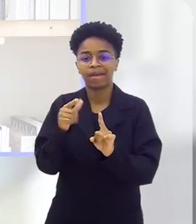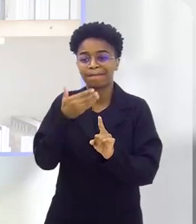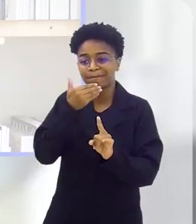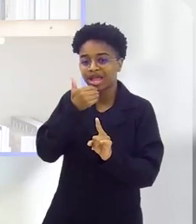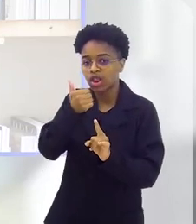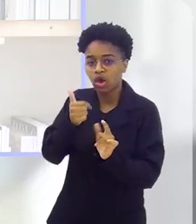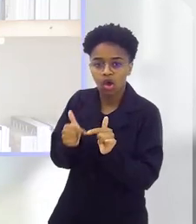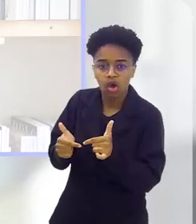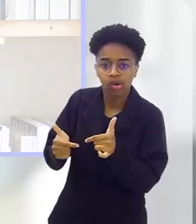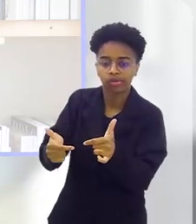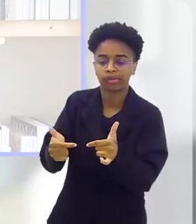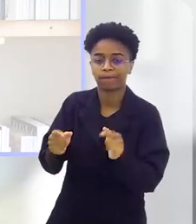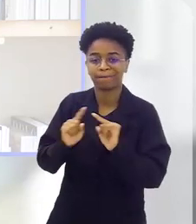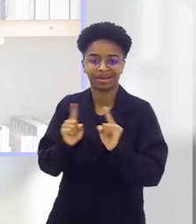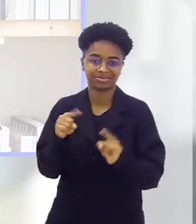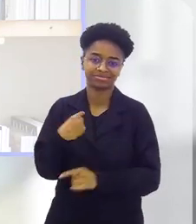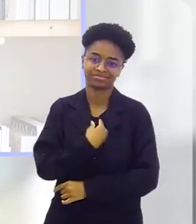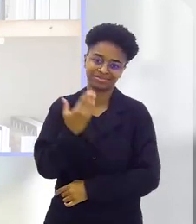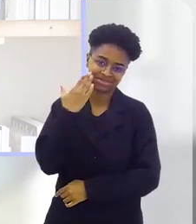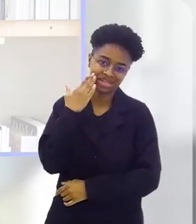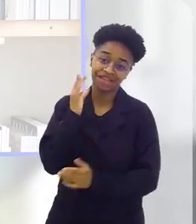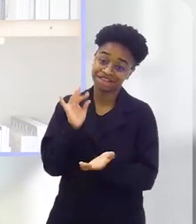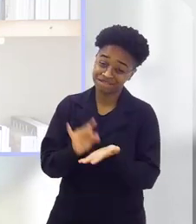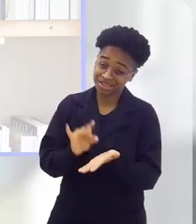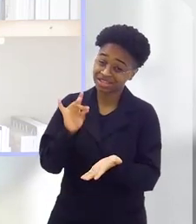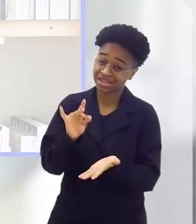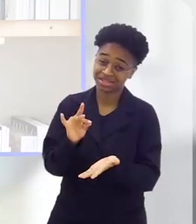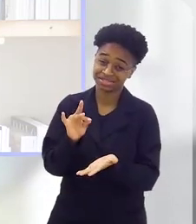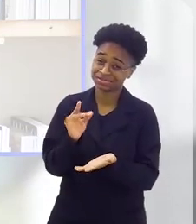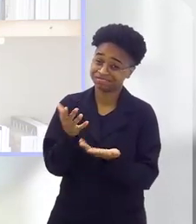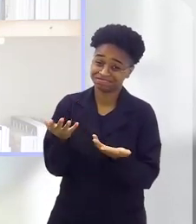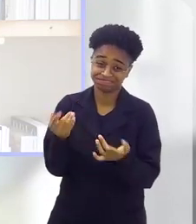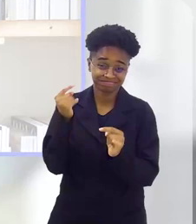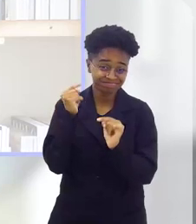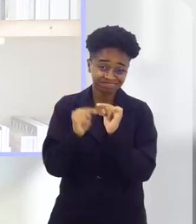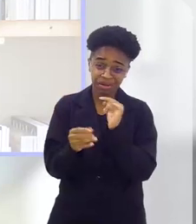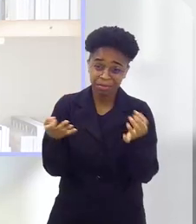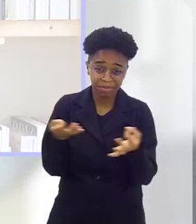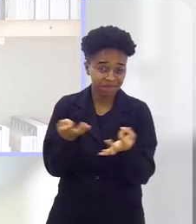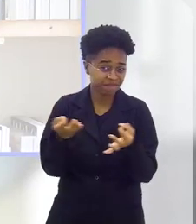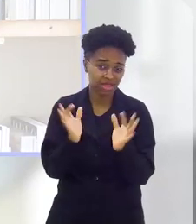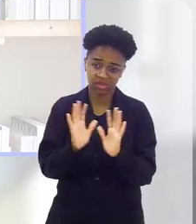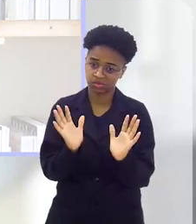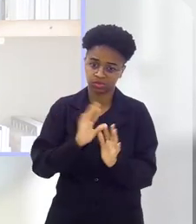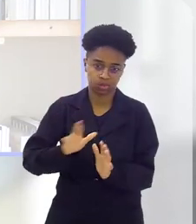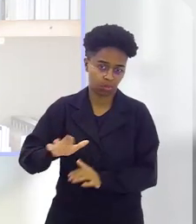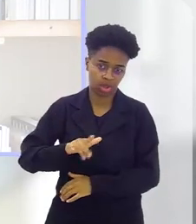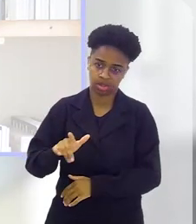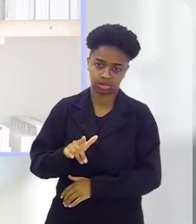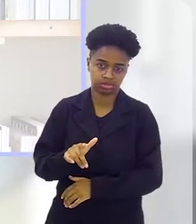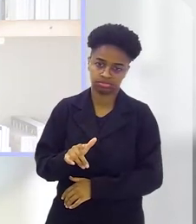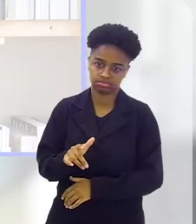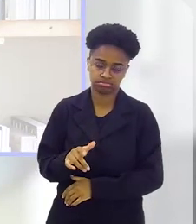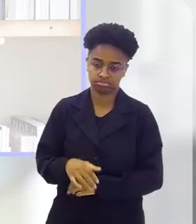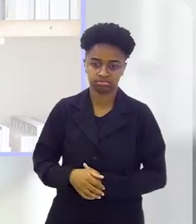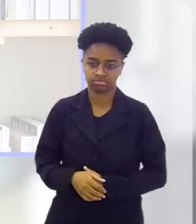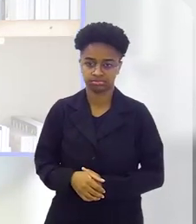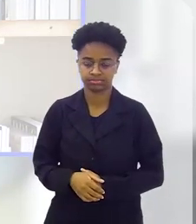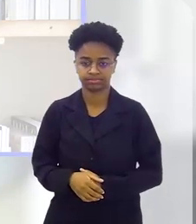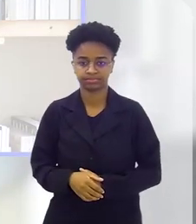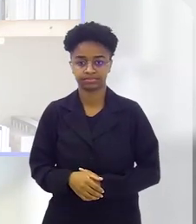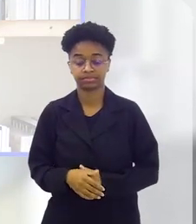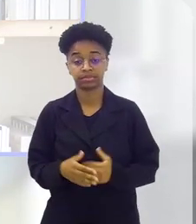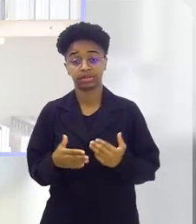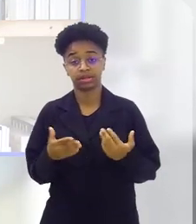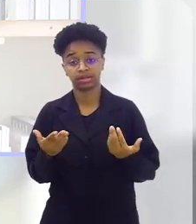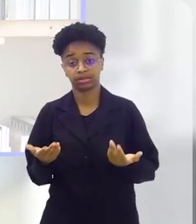fazer da melhor forma possível, mas a gente sabe que a realidade não é também perfeita como a gente gostaria, perfeita